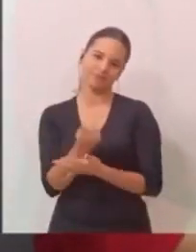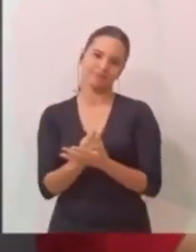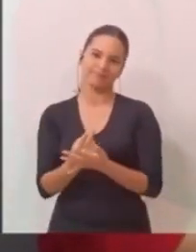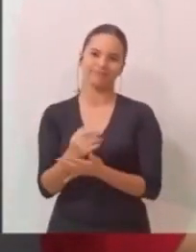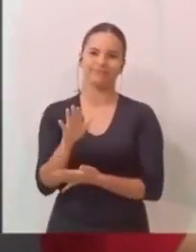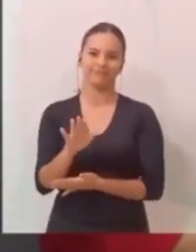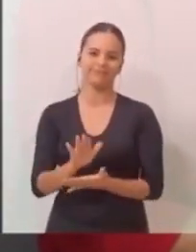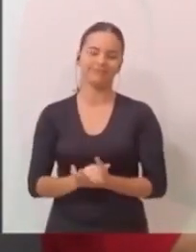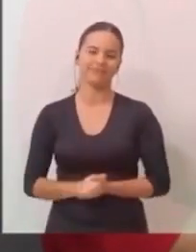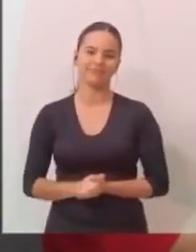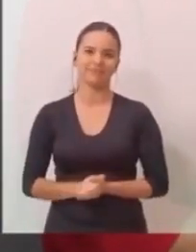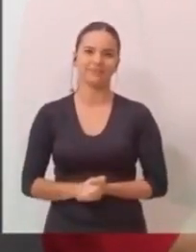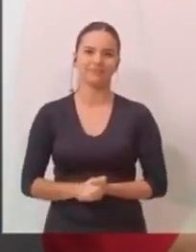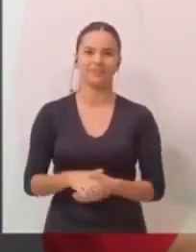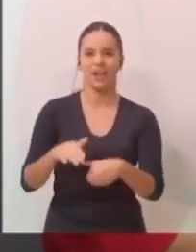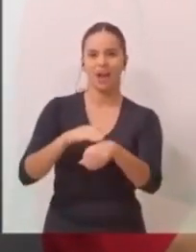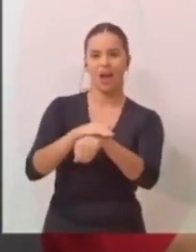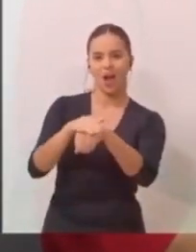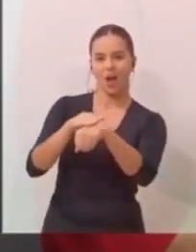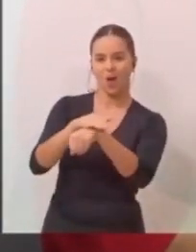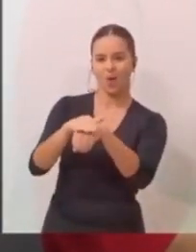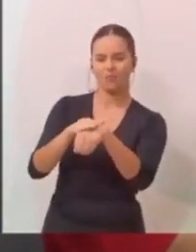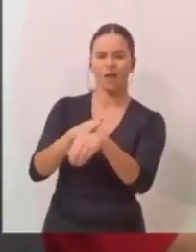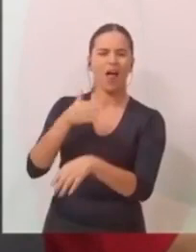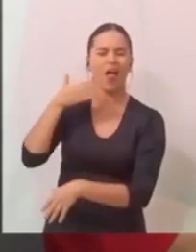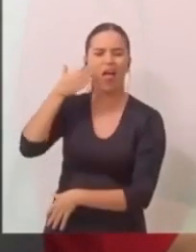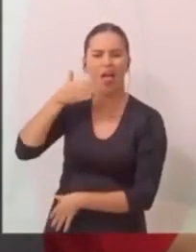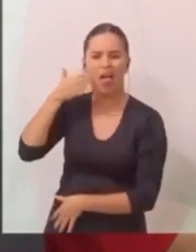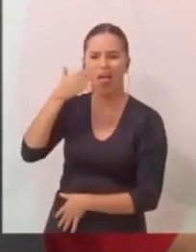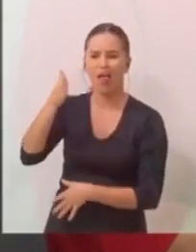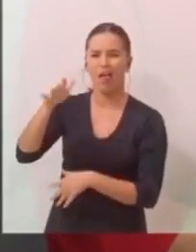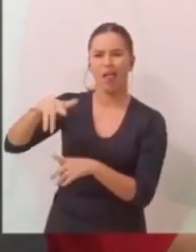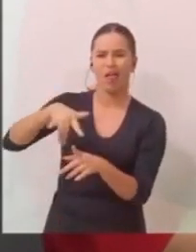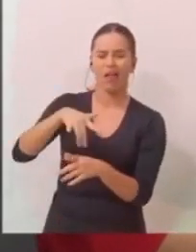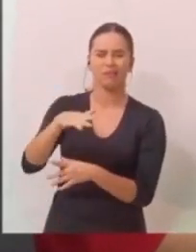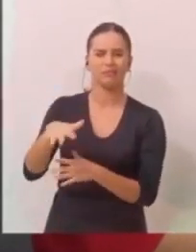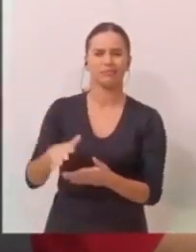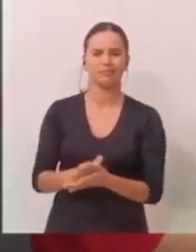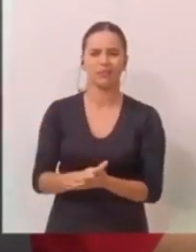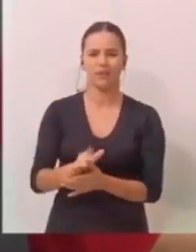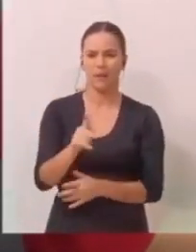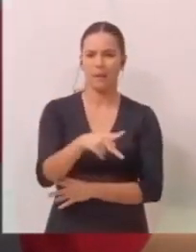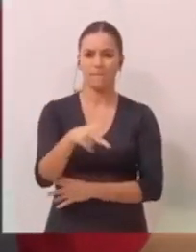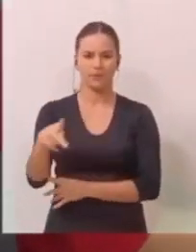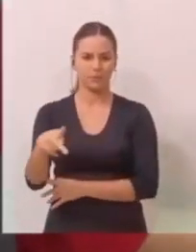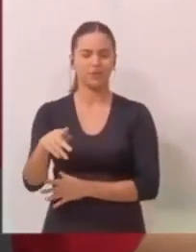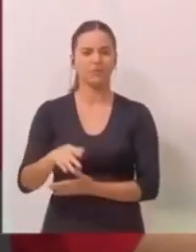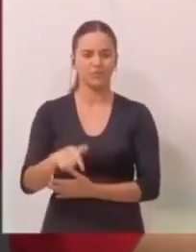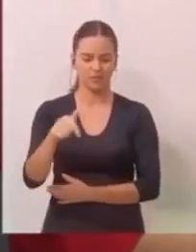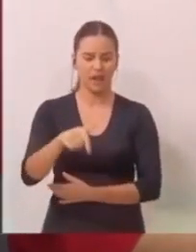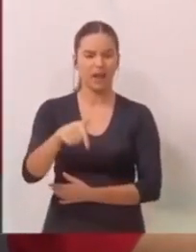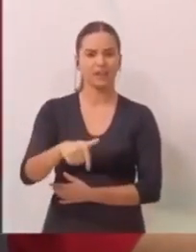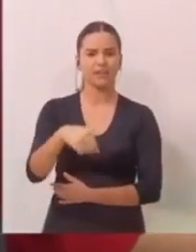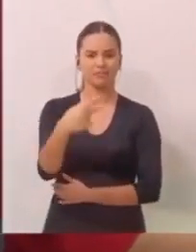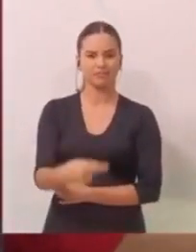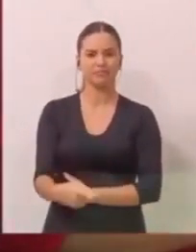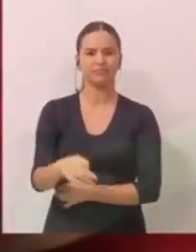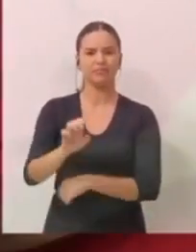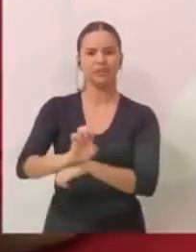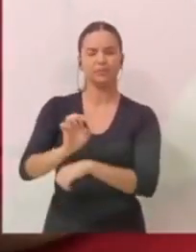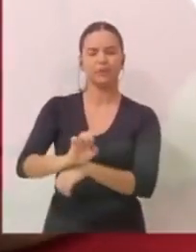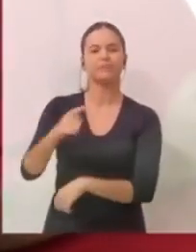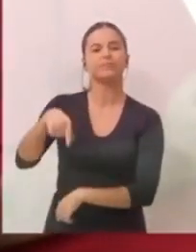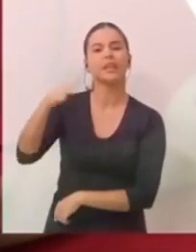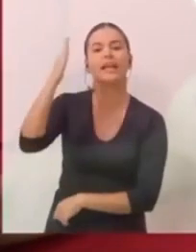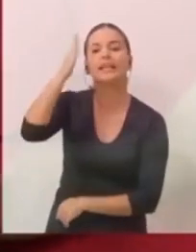você. Vai conversar, vai levar esse discursinho seu demagógico para os professores e professoras do Rio Grande do Norte. Eles